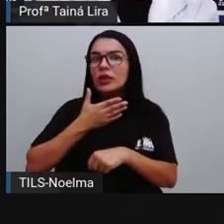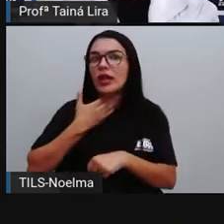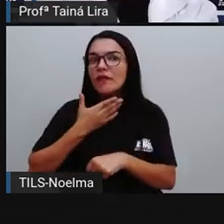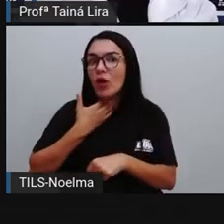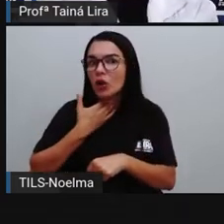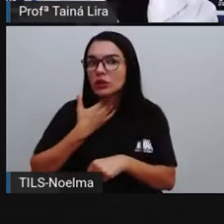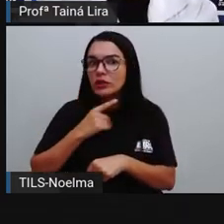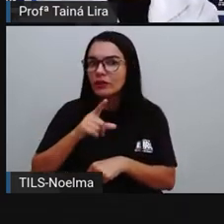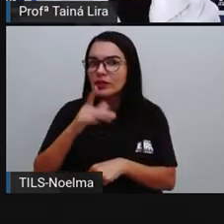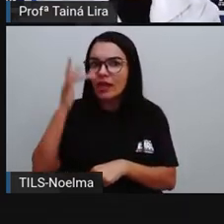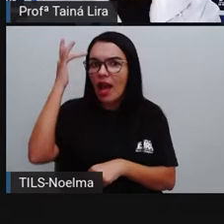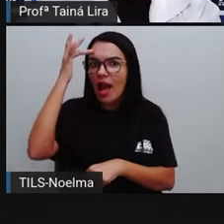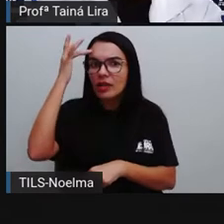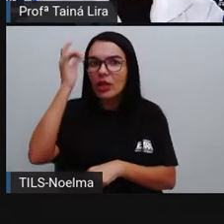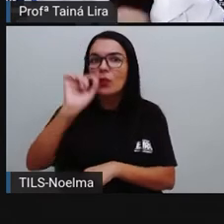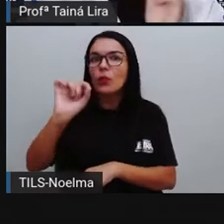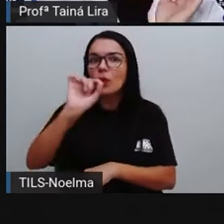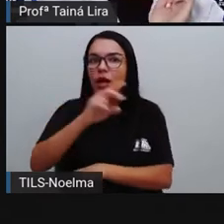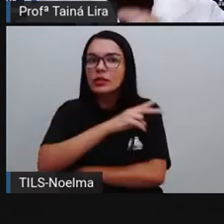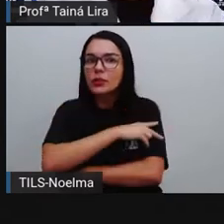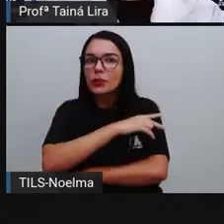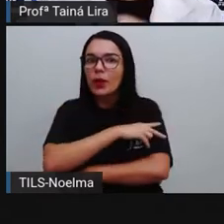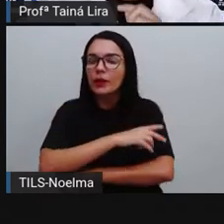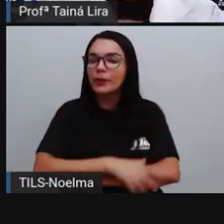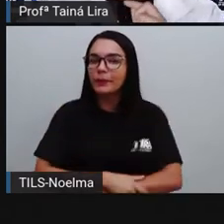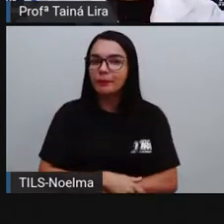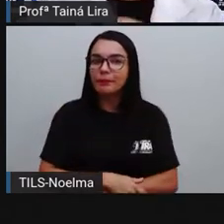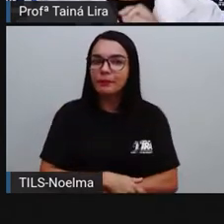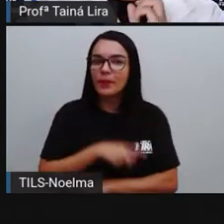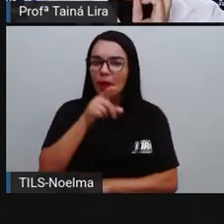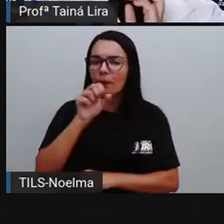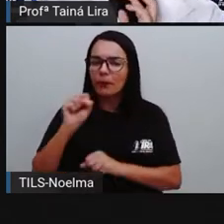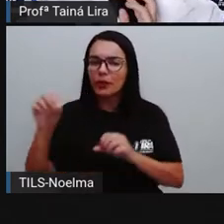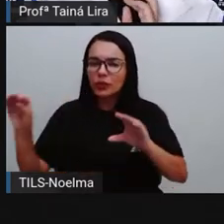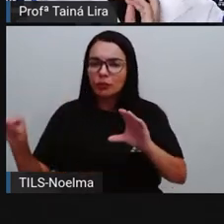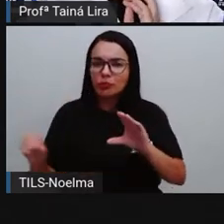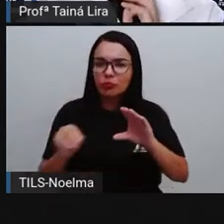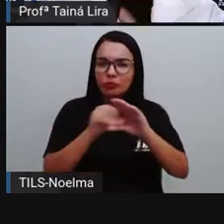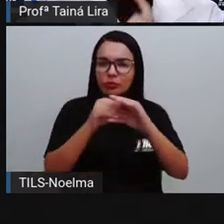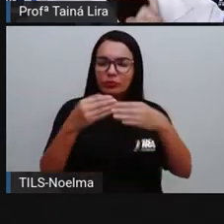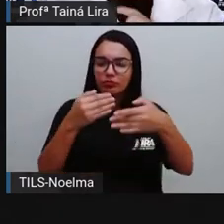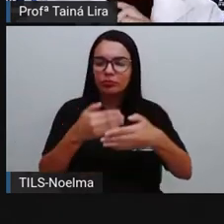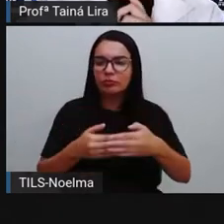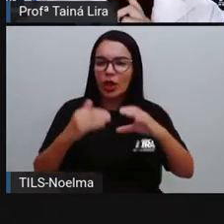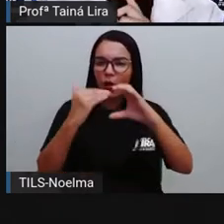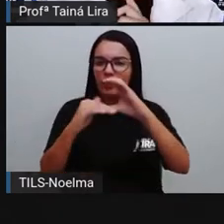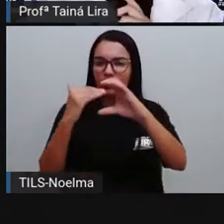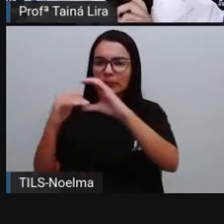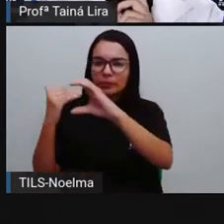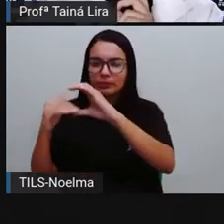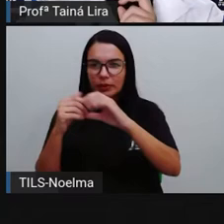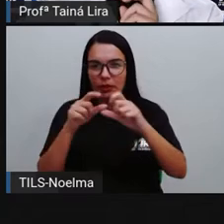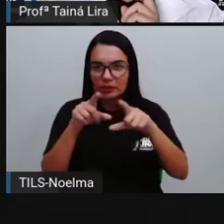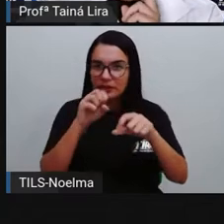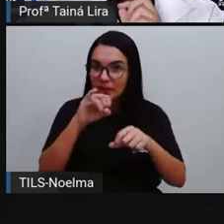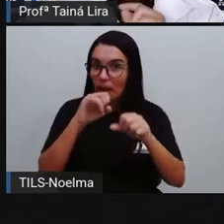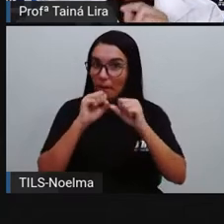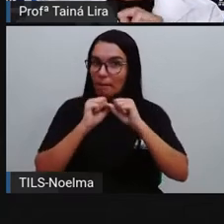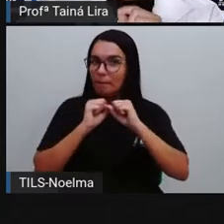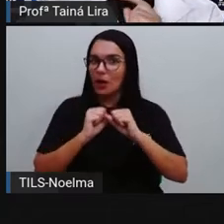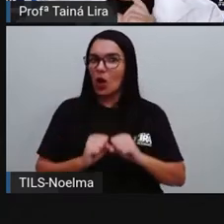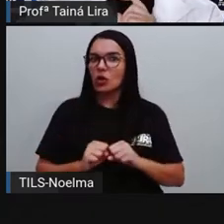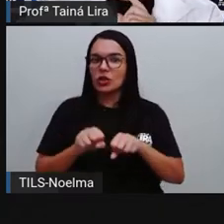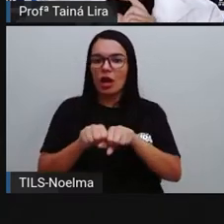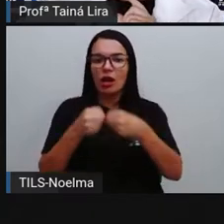E aí, segundo ano, o é que vocês acham? Coloca nos comentários depois pra eu ver se vocês acham que isso é possível,